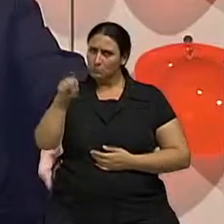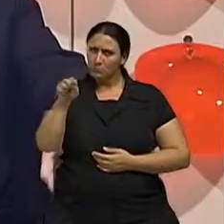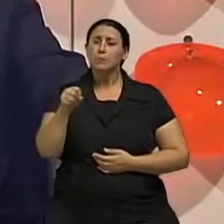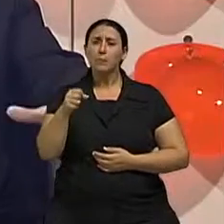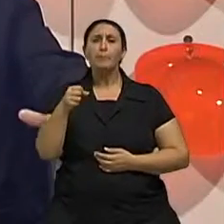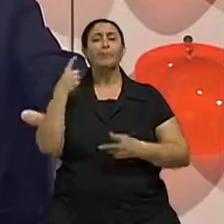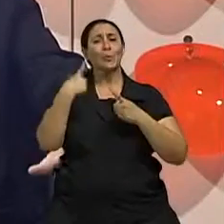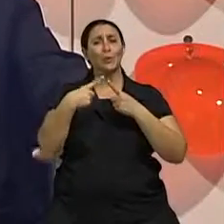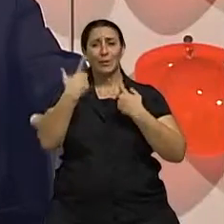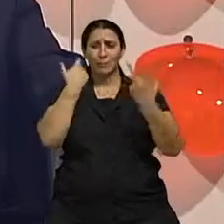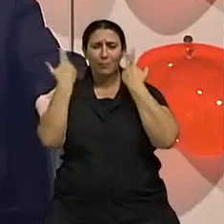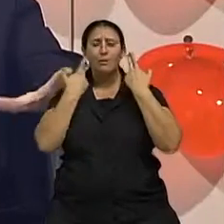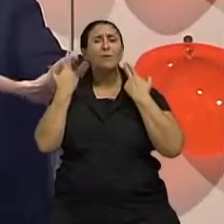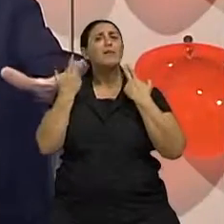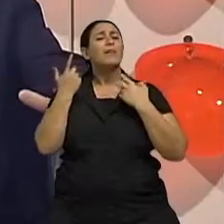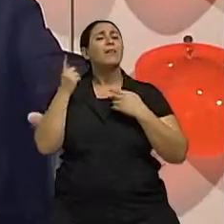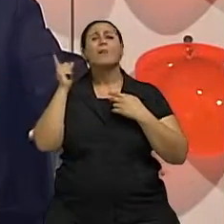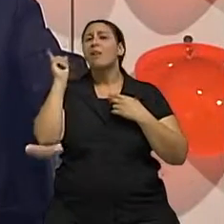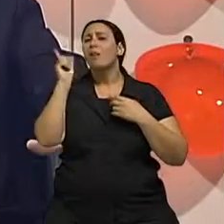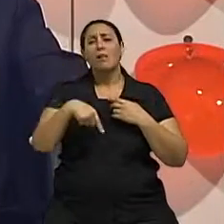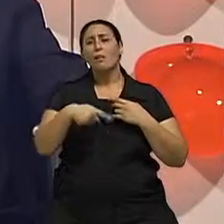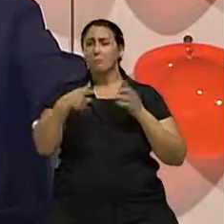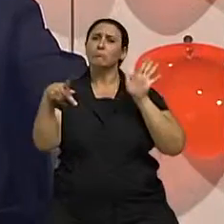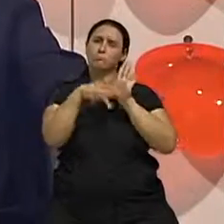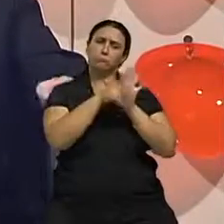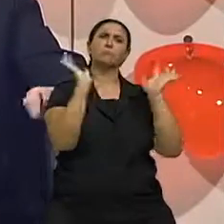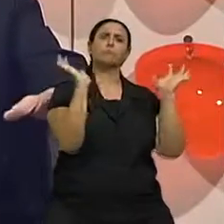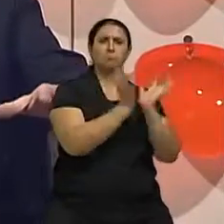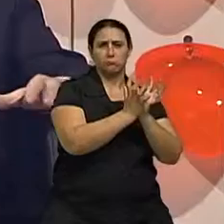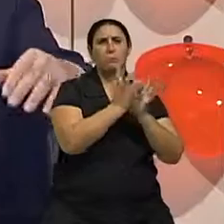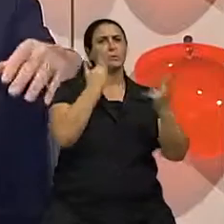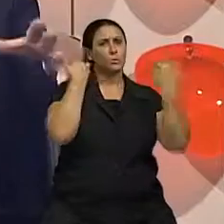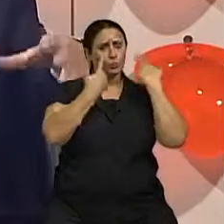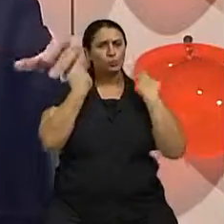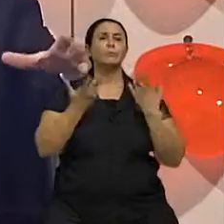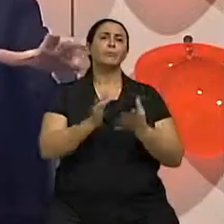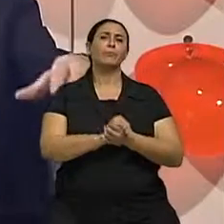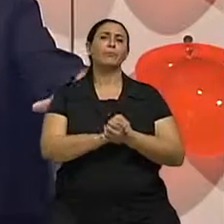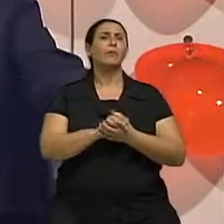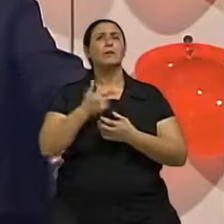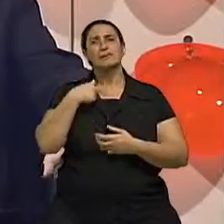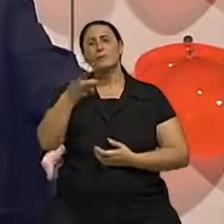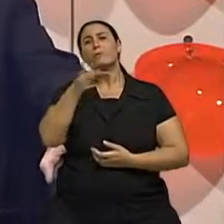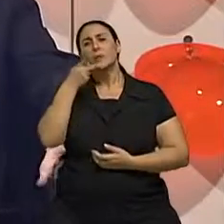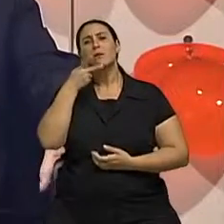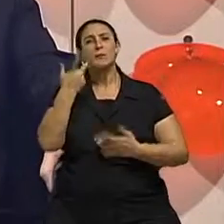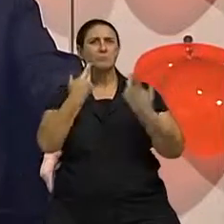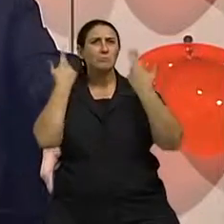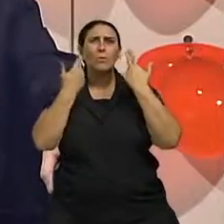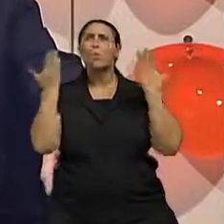A cirurgia plástica, ele é um ramo da cirurgia. Certo. E, para fazer um parênteses, a cirurgia plástica,